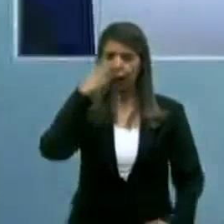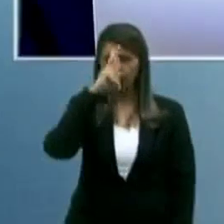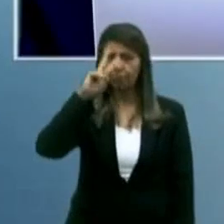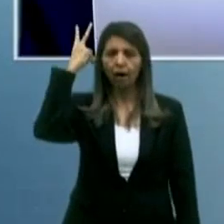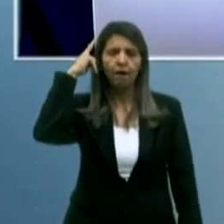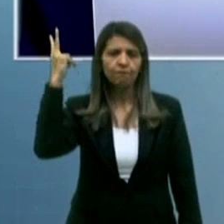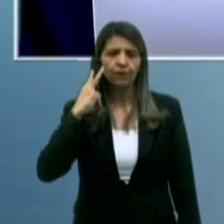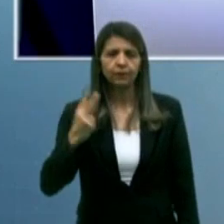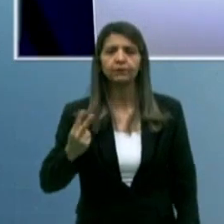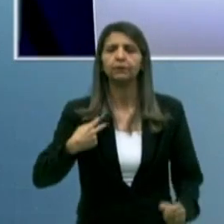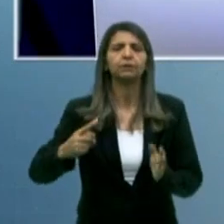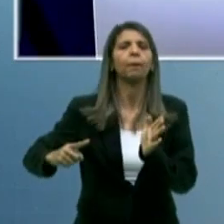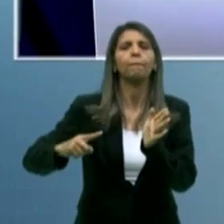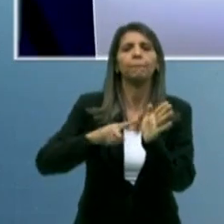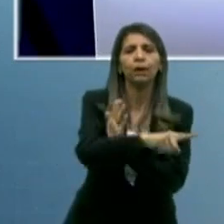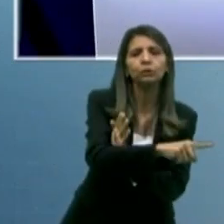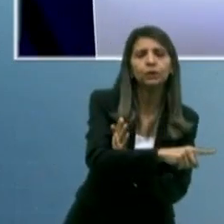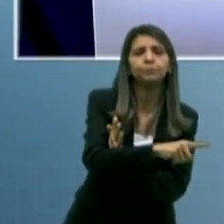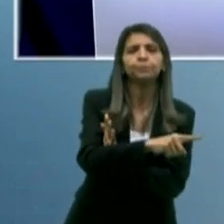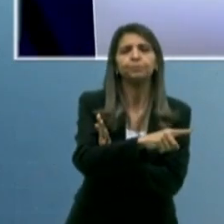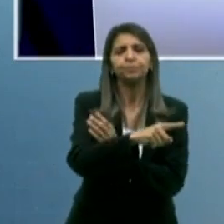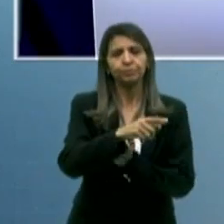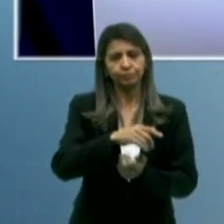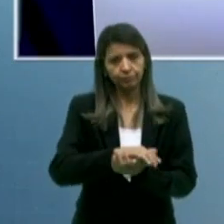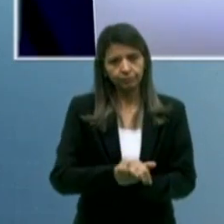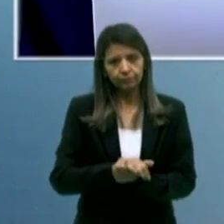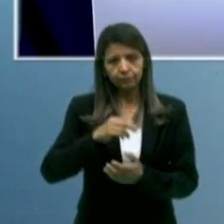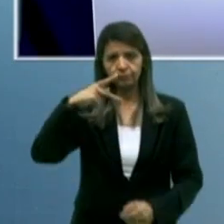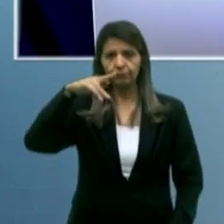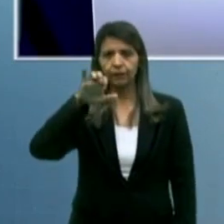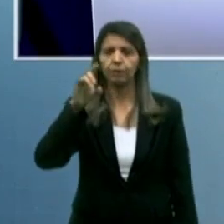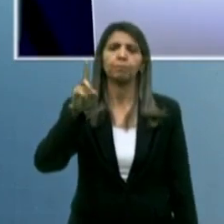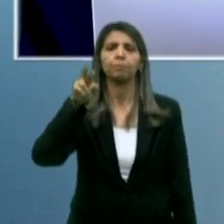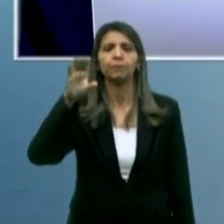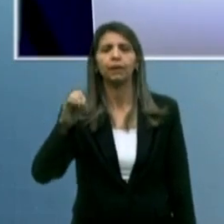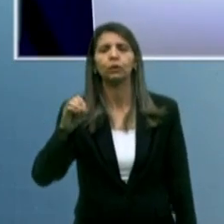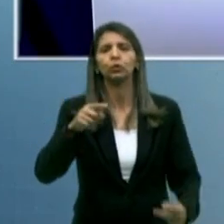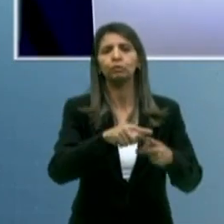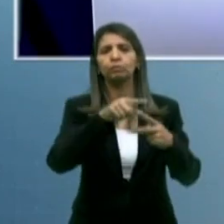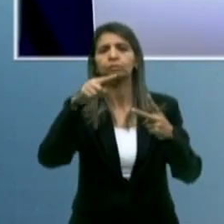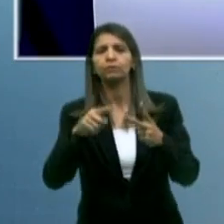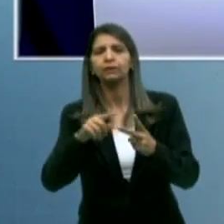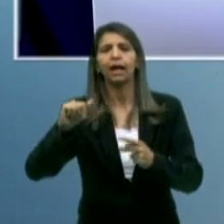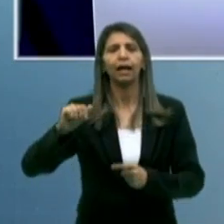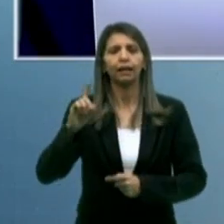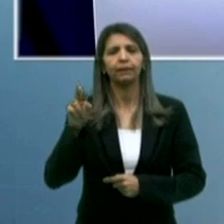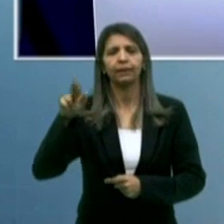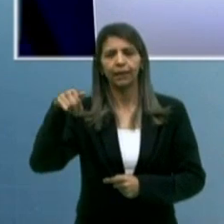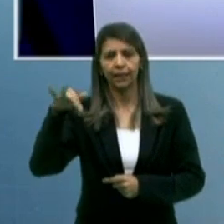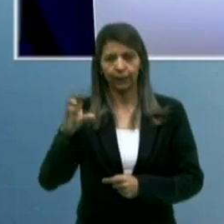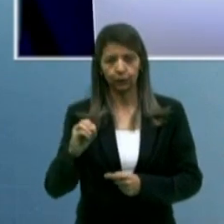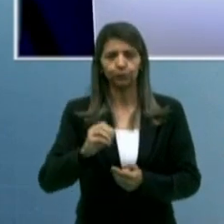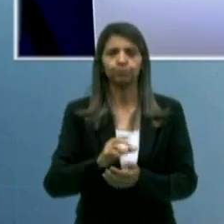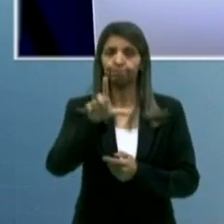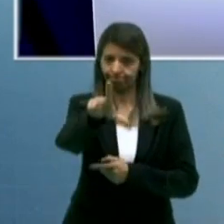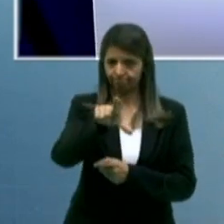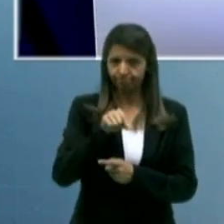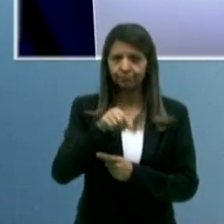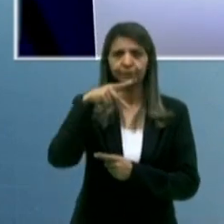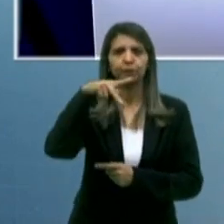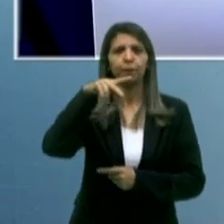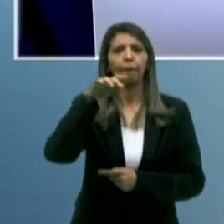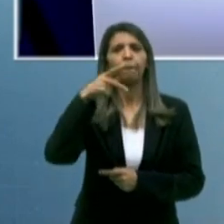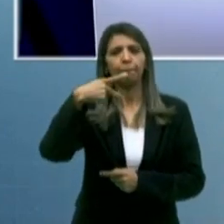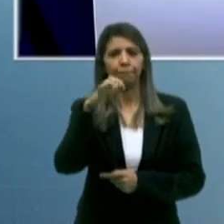pode perguntar ao candidato Pedro Cunha Lima ou Adriano Trajano, qual será a sua escolha? Pedro. Pedro